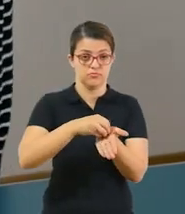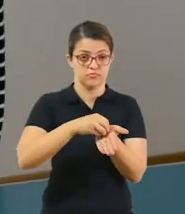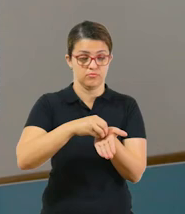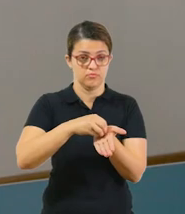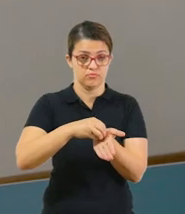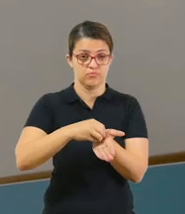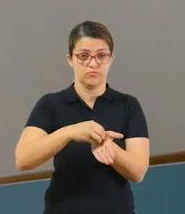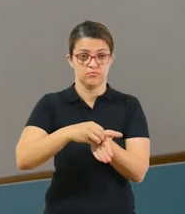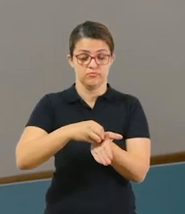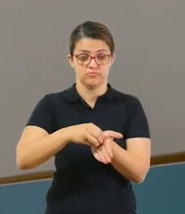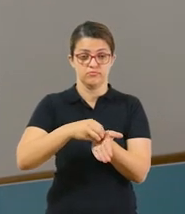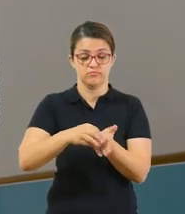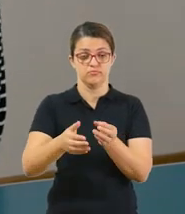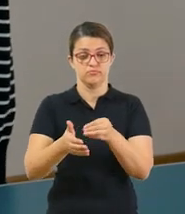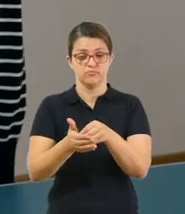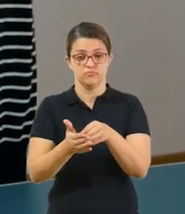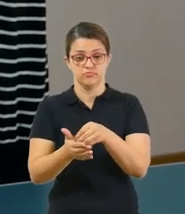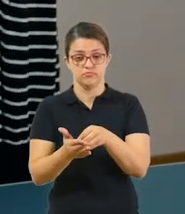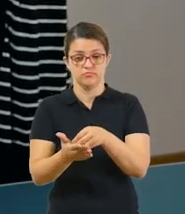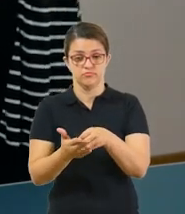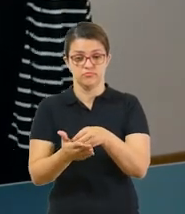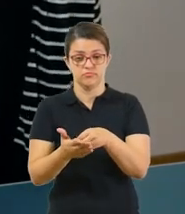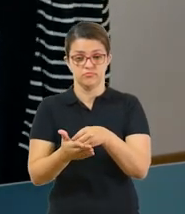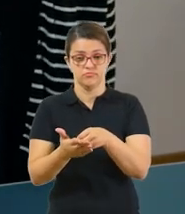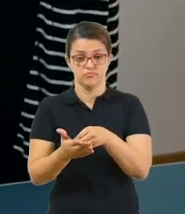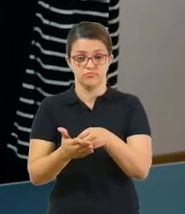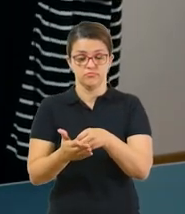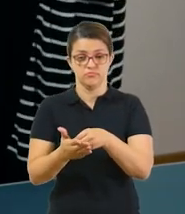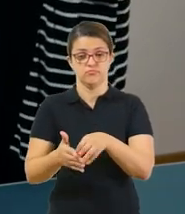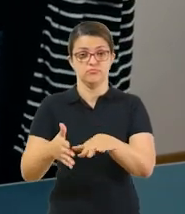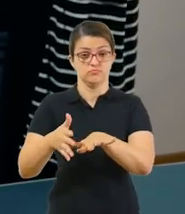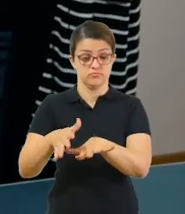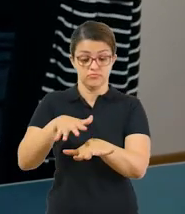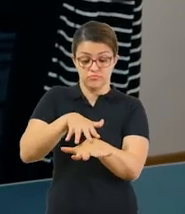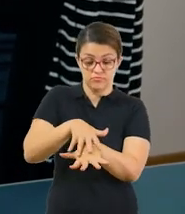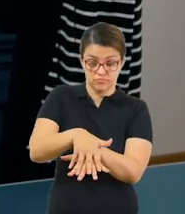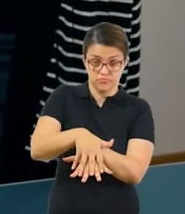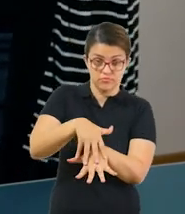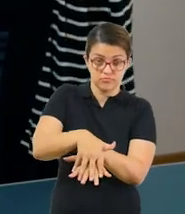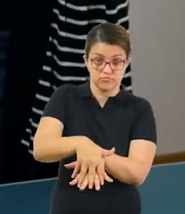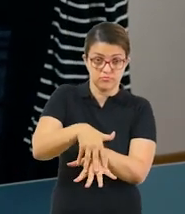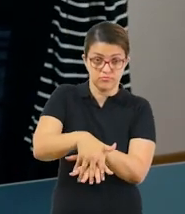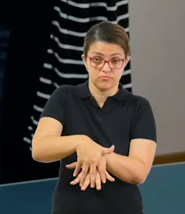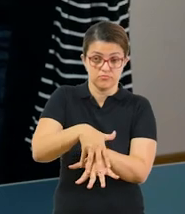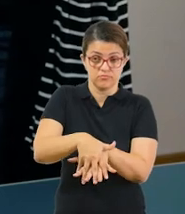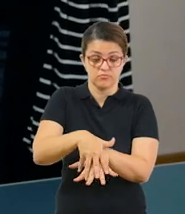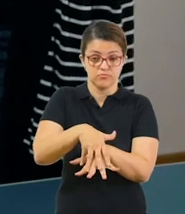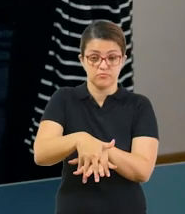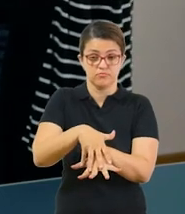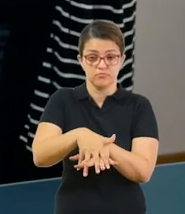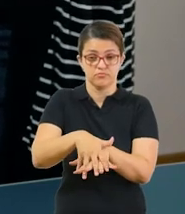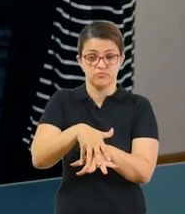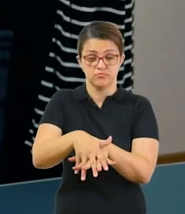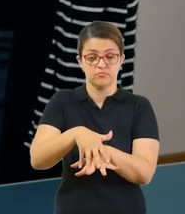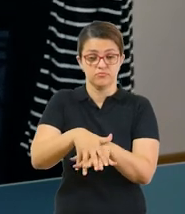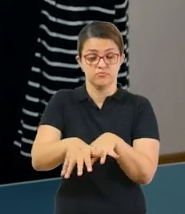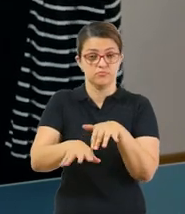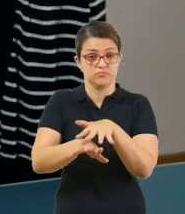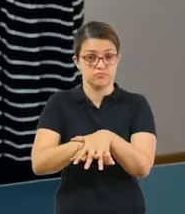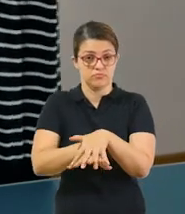Esfregar as unhas na palma das mãos. Esfregar a parte de trás das mãos.